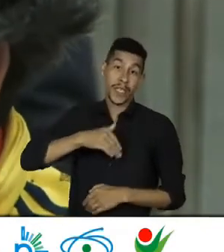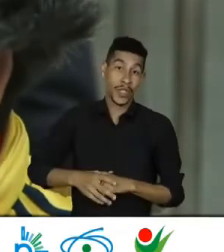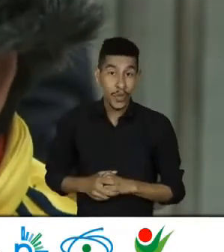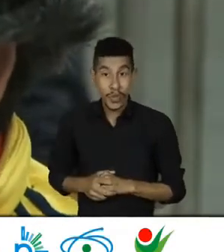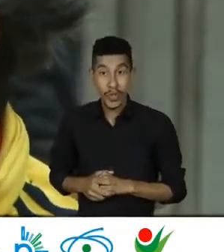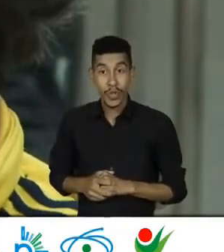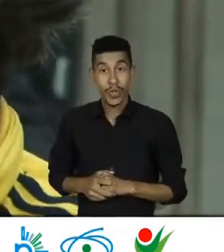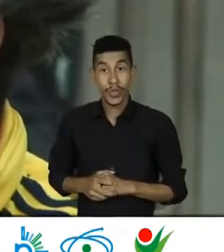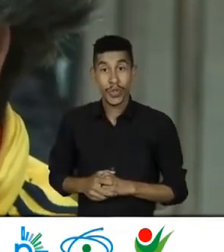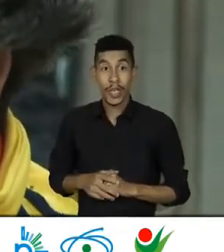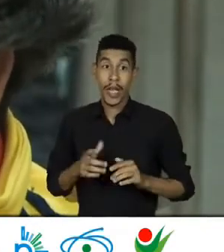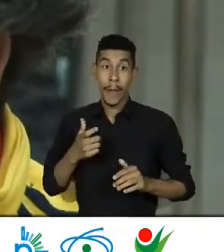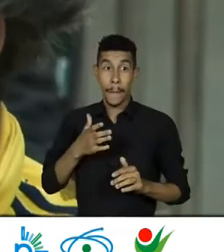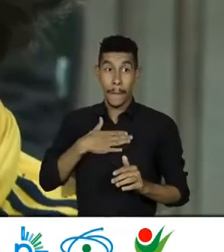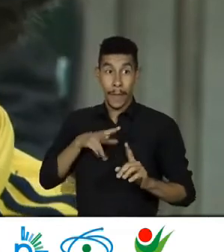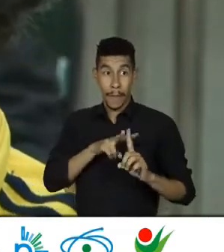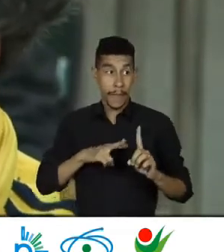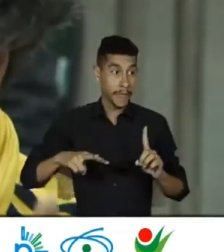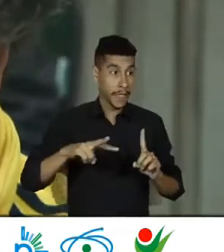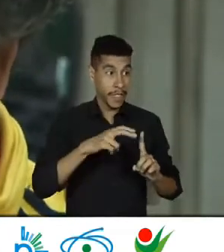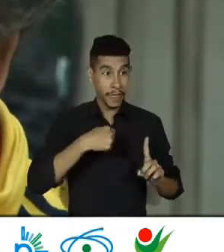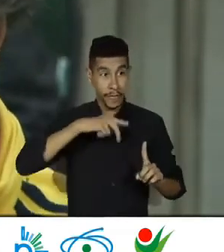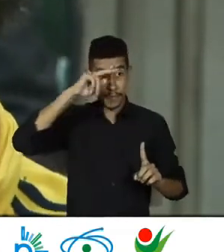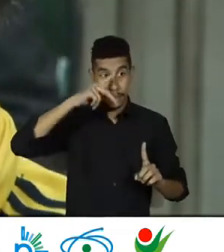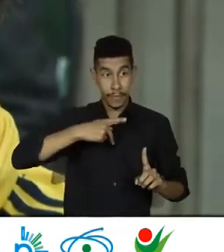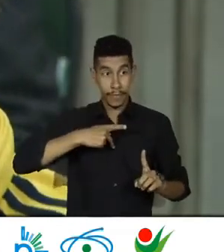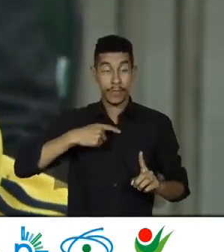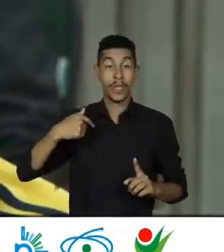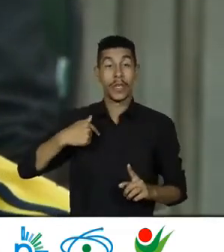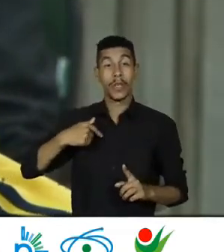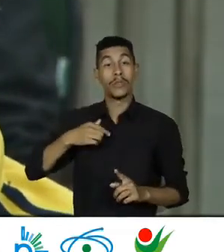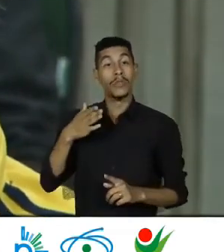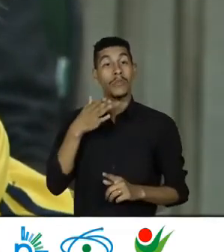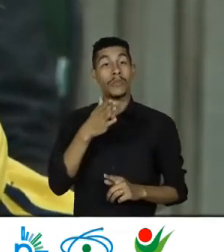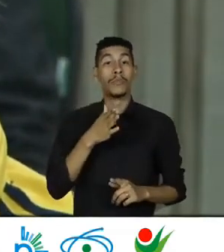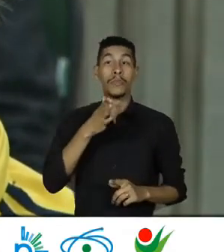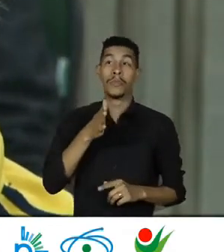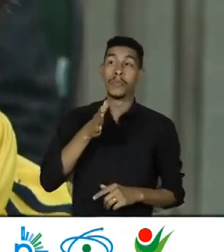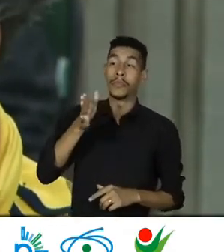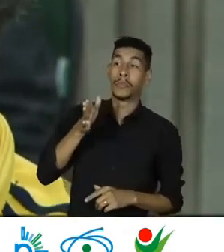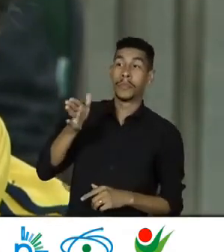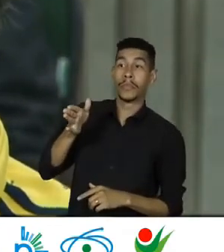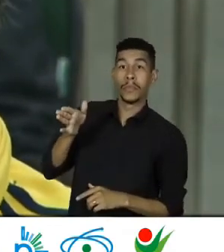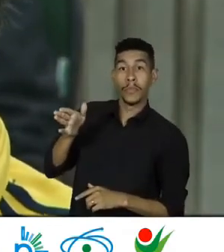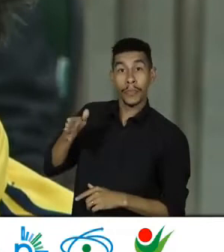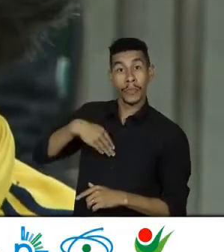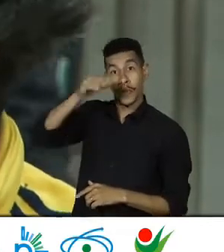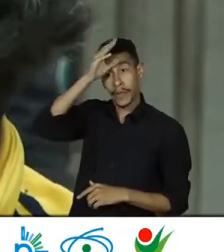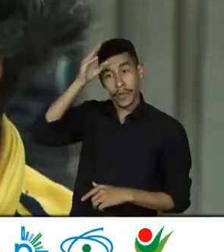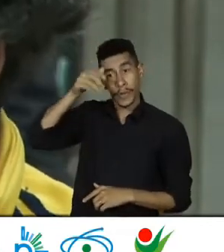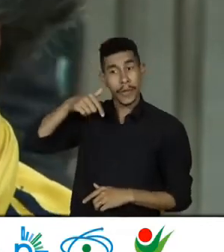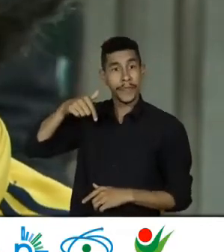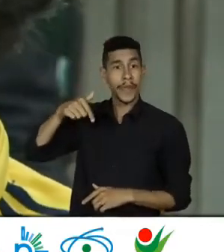Eu Na minha percepção Eu ando aí Nas ruas De Criciúma Nos bairros também Eu